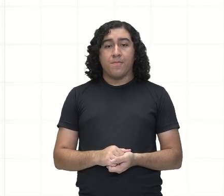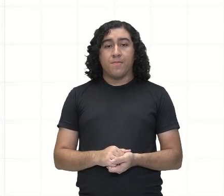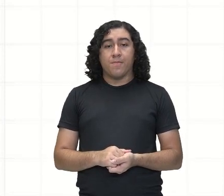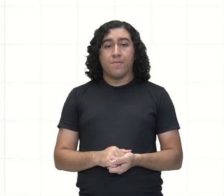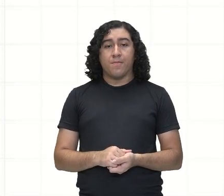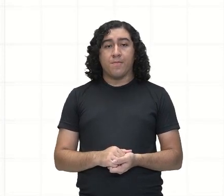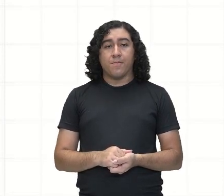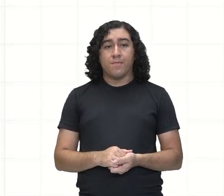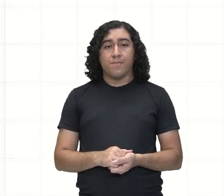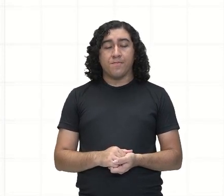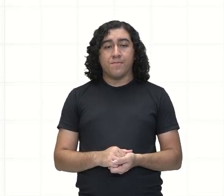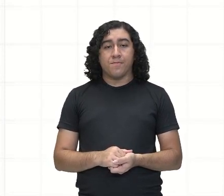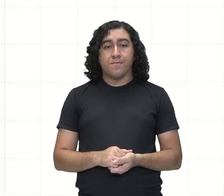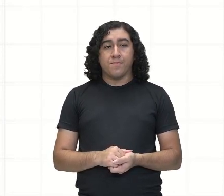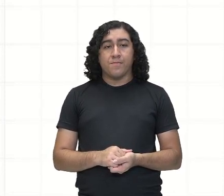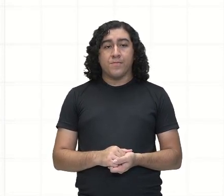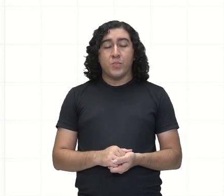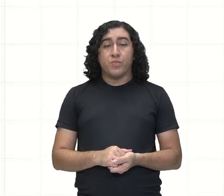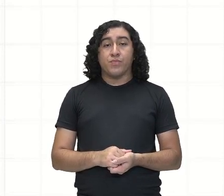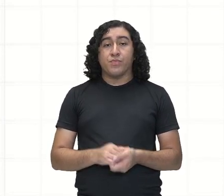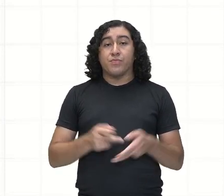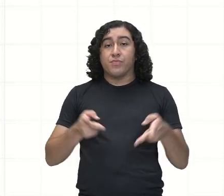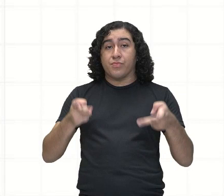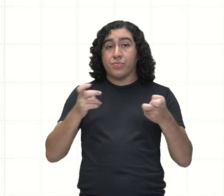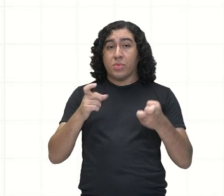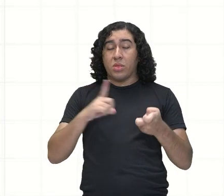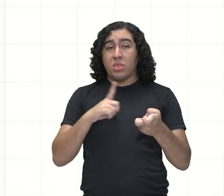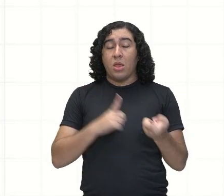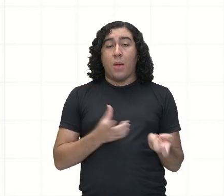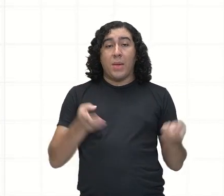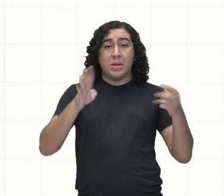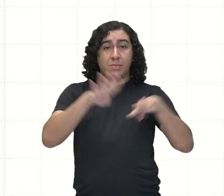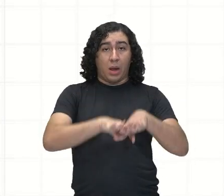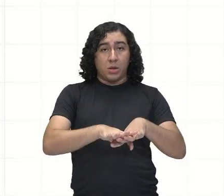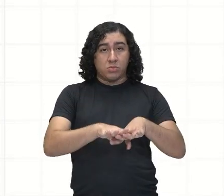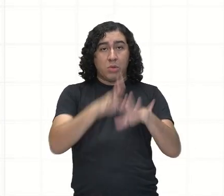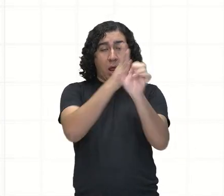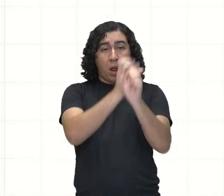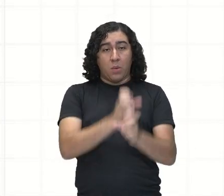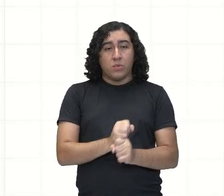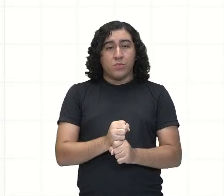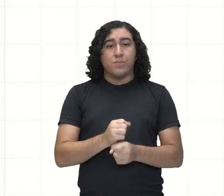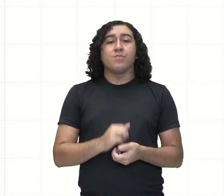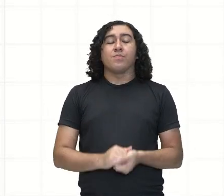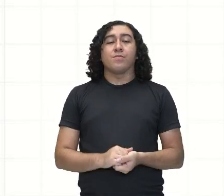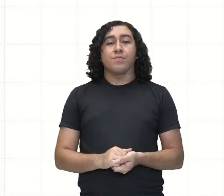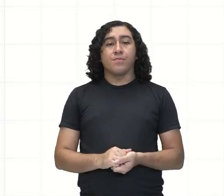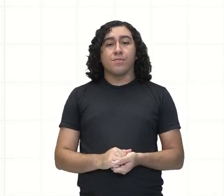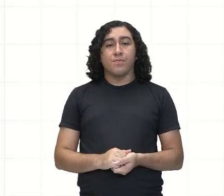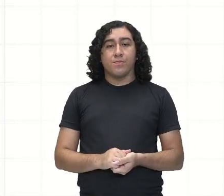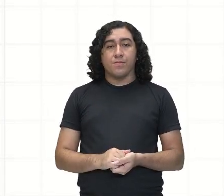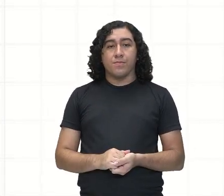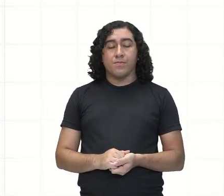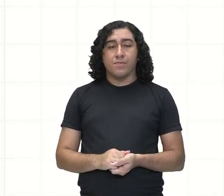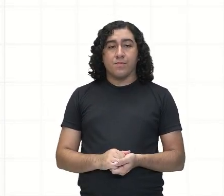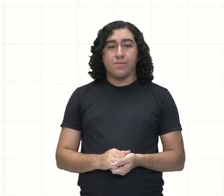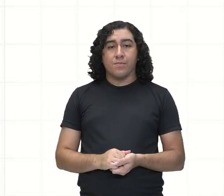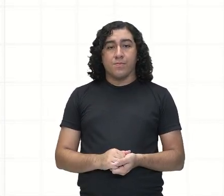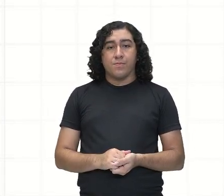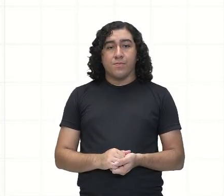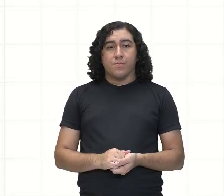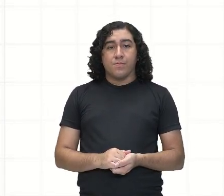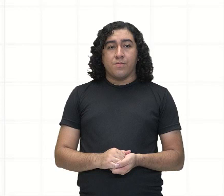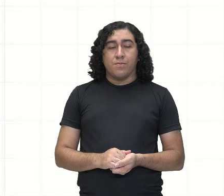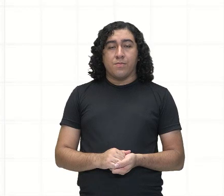Você se deparou com um problema matemático e ele está aqui, tá? Você